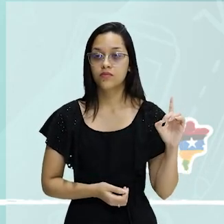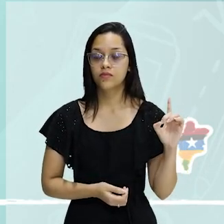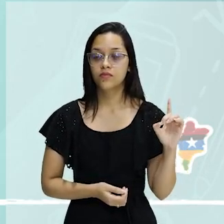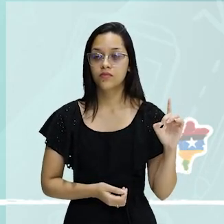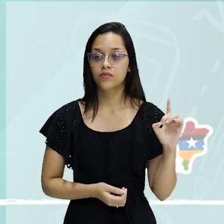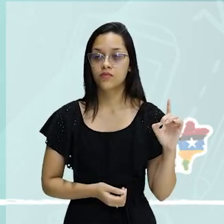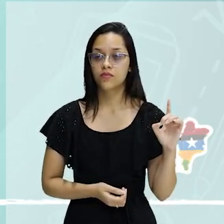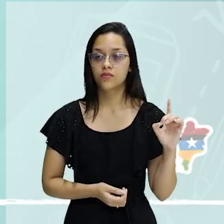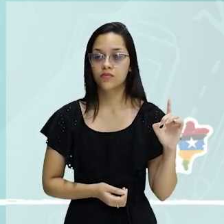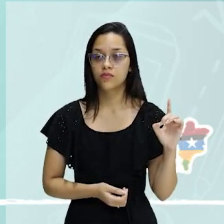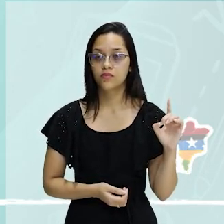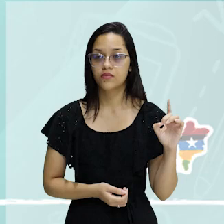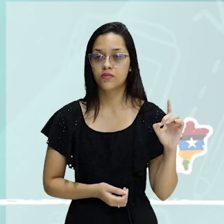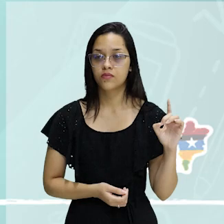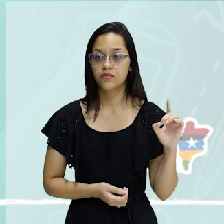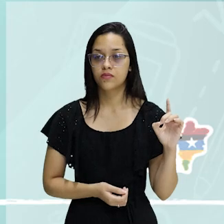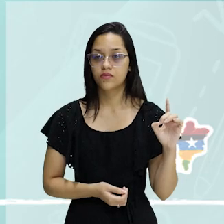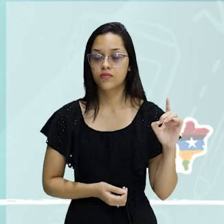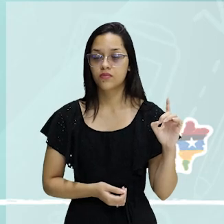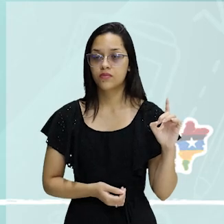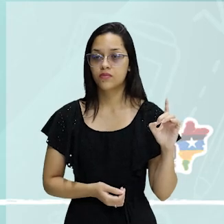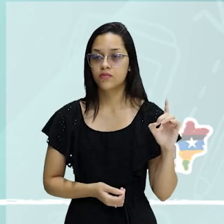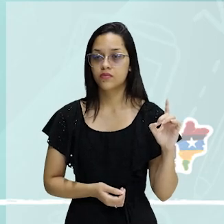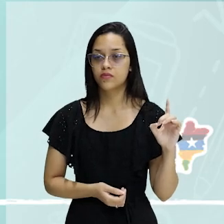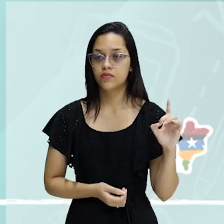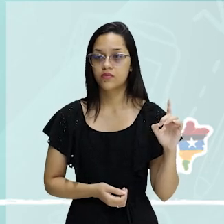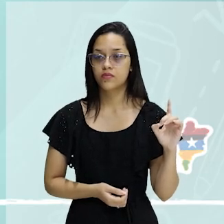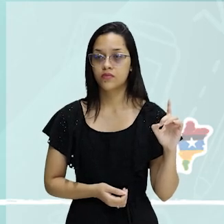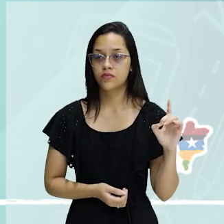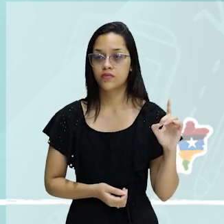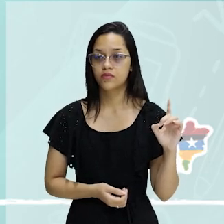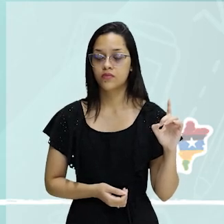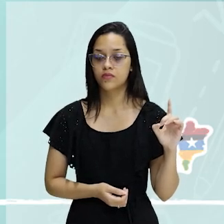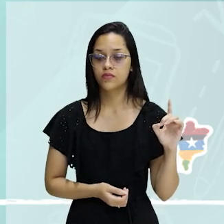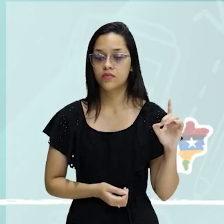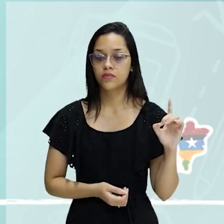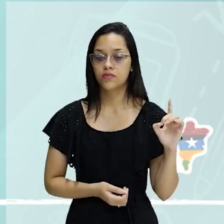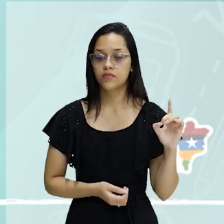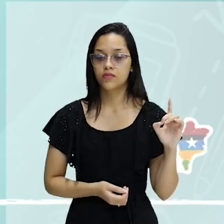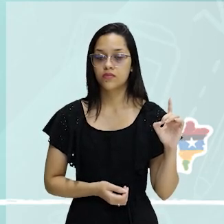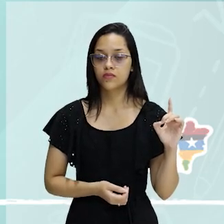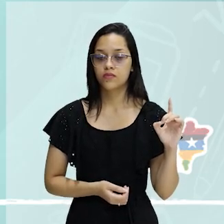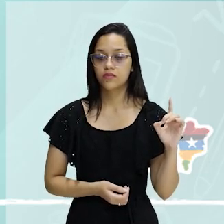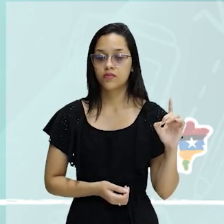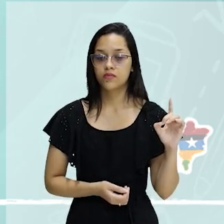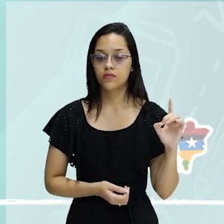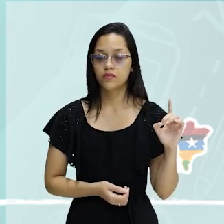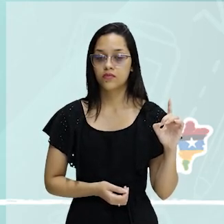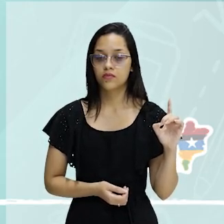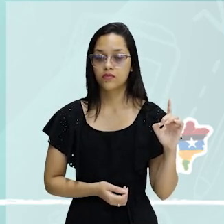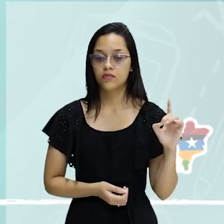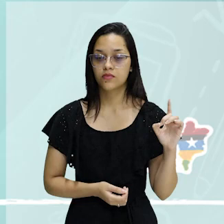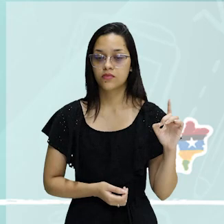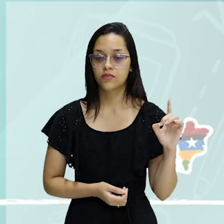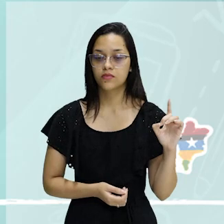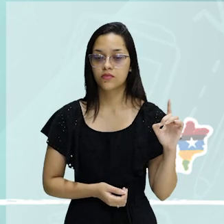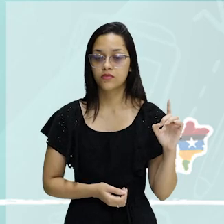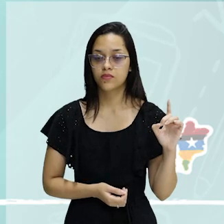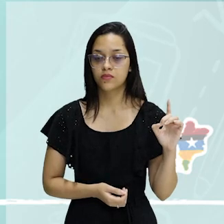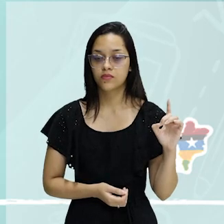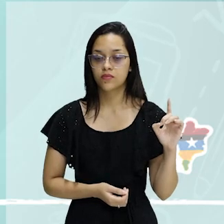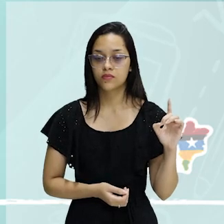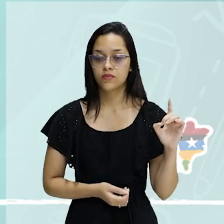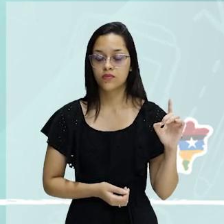Facilita a pesquisa, pois proporciona uma informação específica, segura e verdadeira em qualquer site de busca